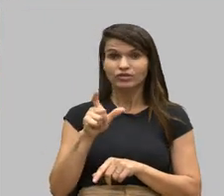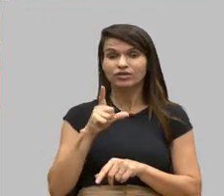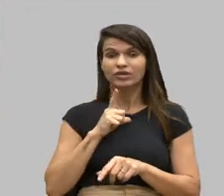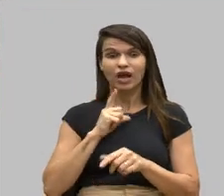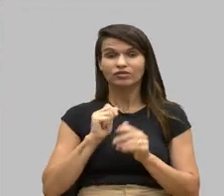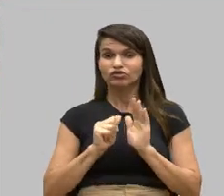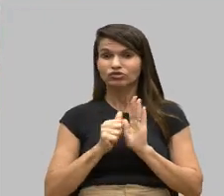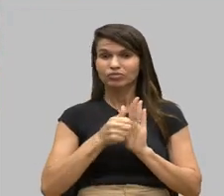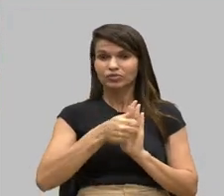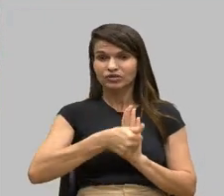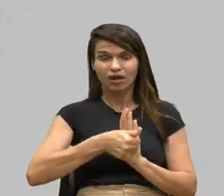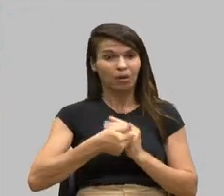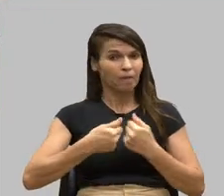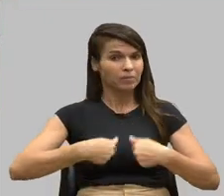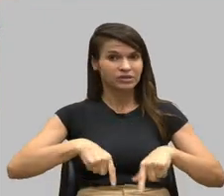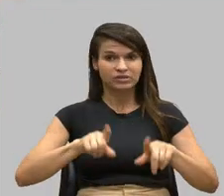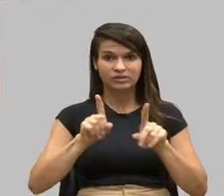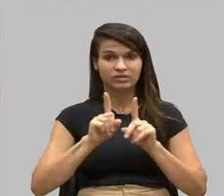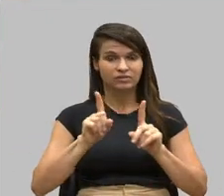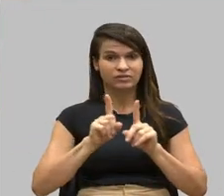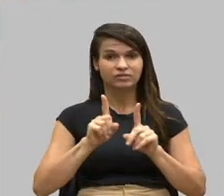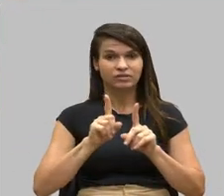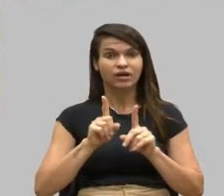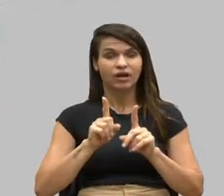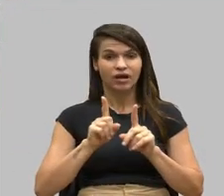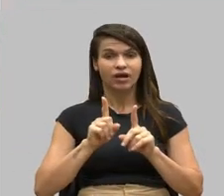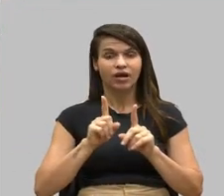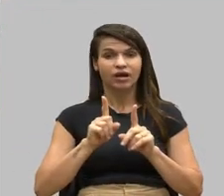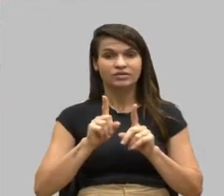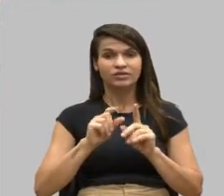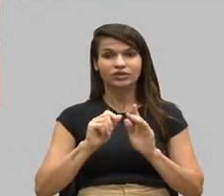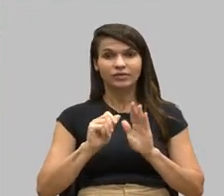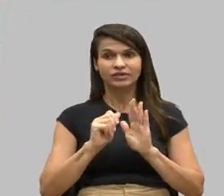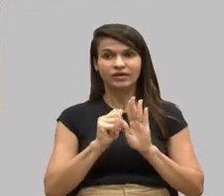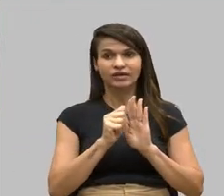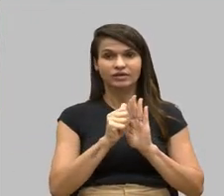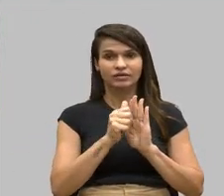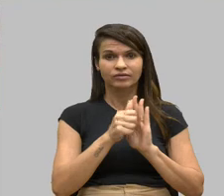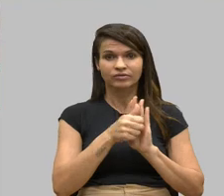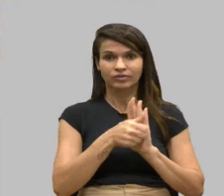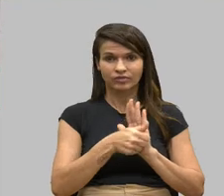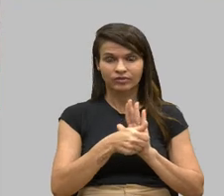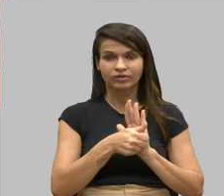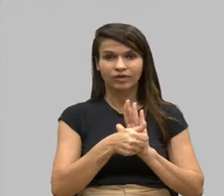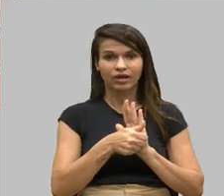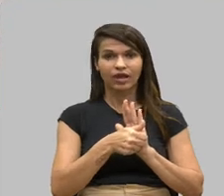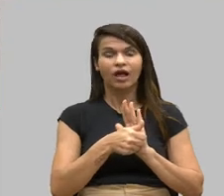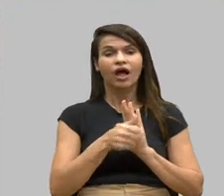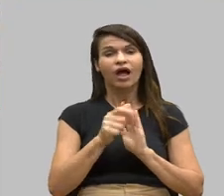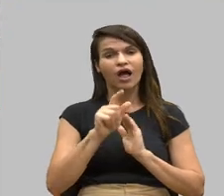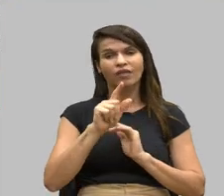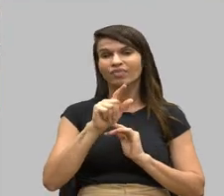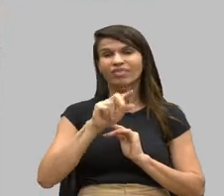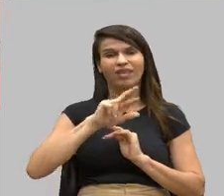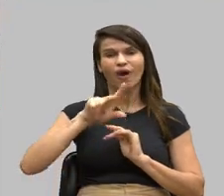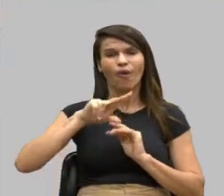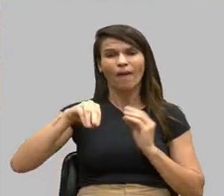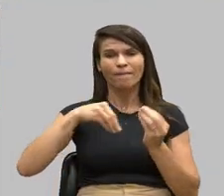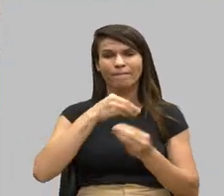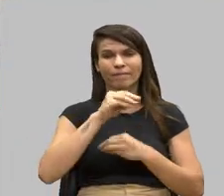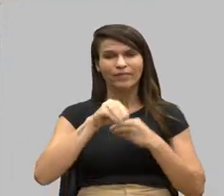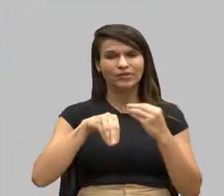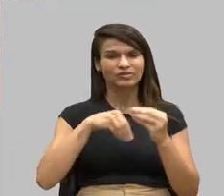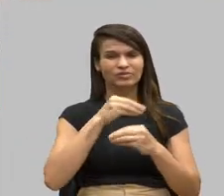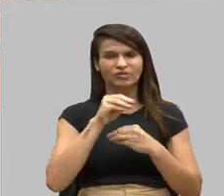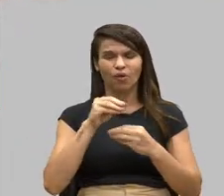precisam. Porque a síndrome é um intelectual. O intelectual, ele não é mensurável, como é o